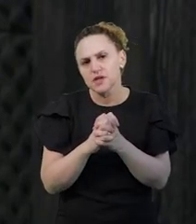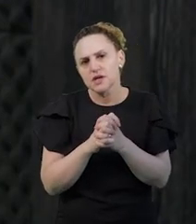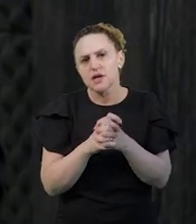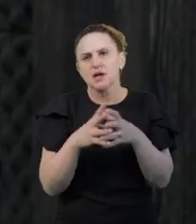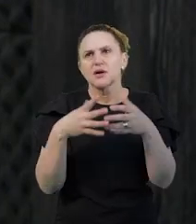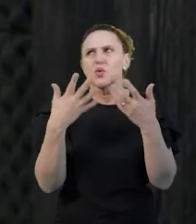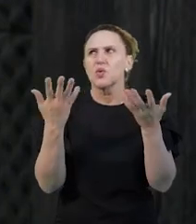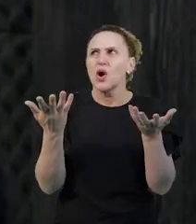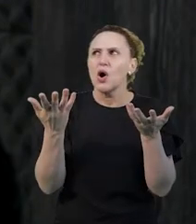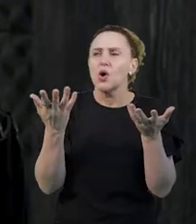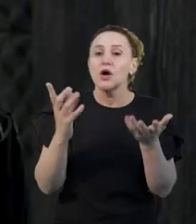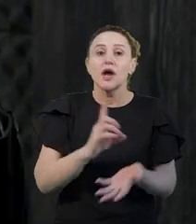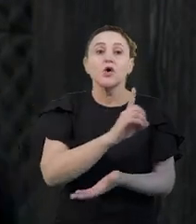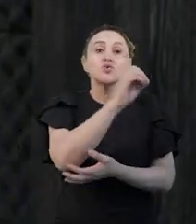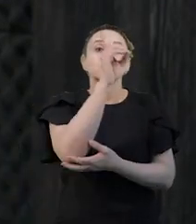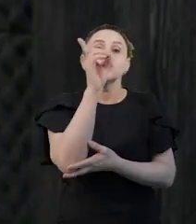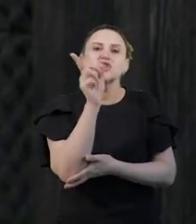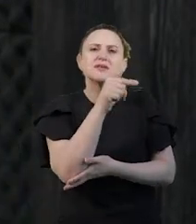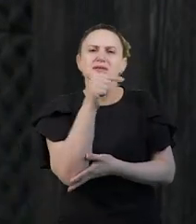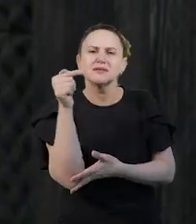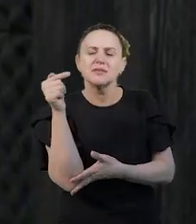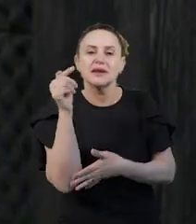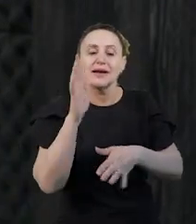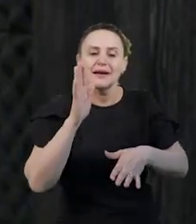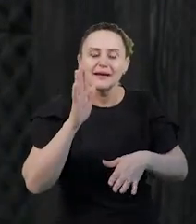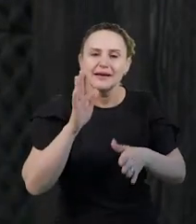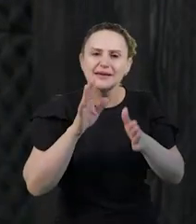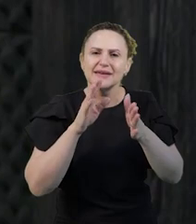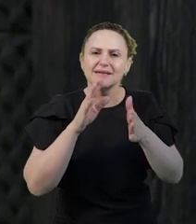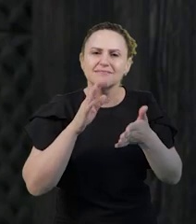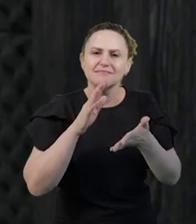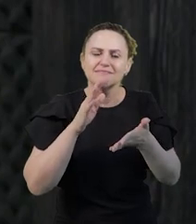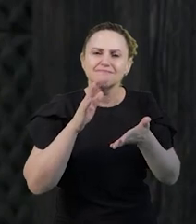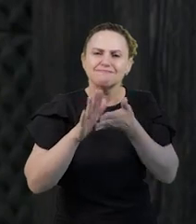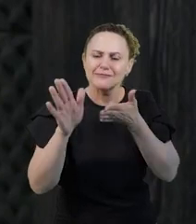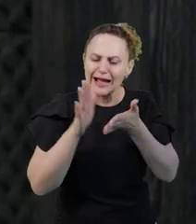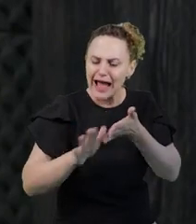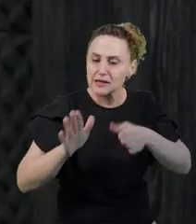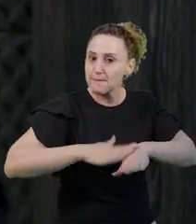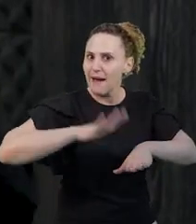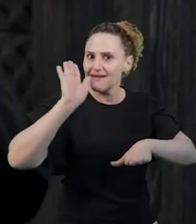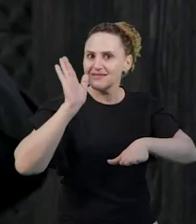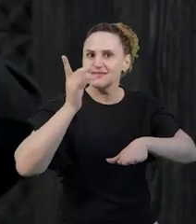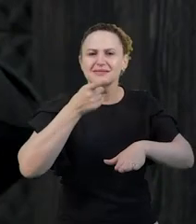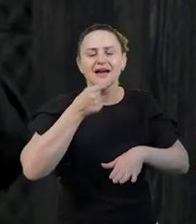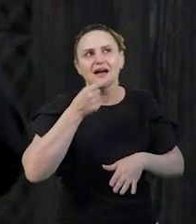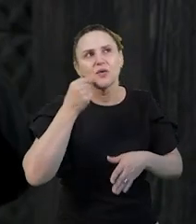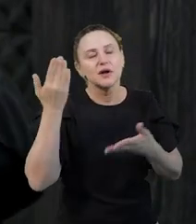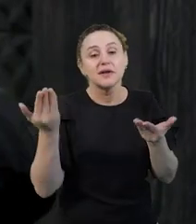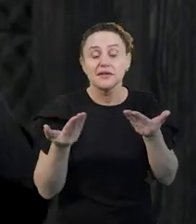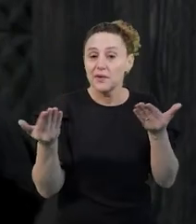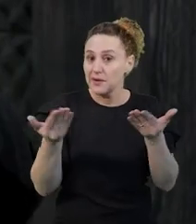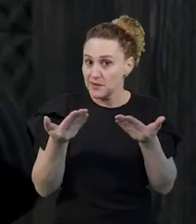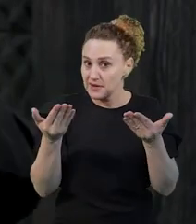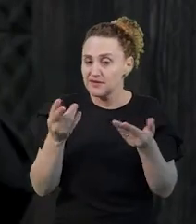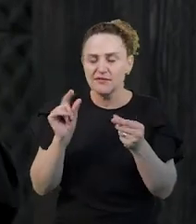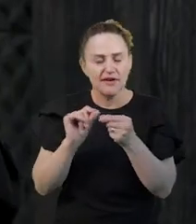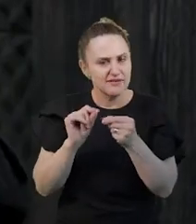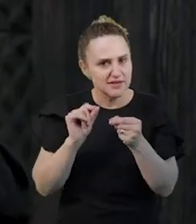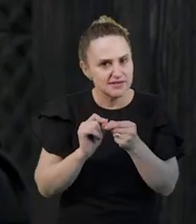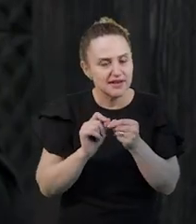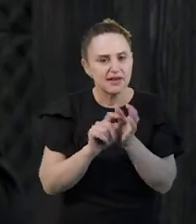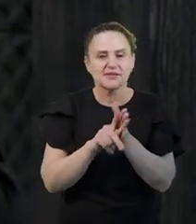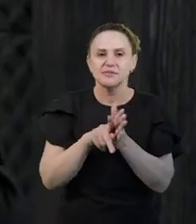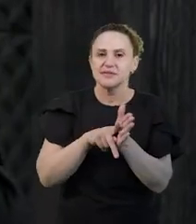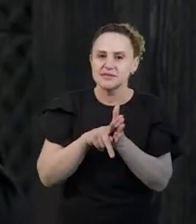o dia da semana que se gasta mais água, por exemplo. Aí, bom, aí ele vai fazer a pesquisa, vai buscar os